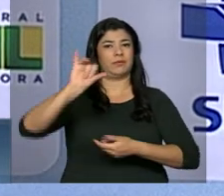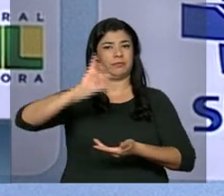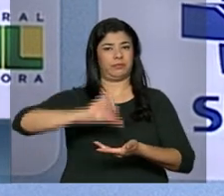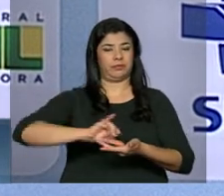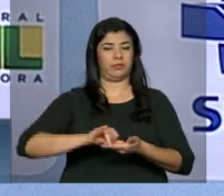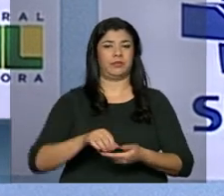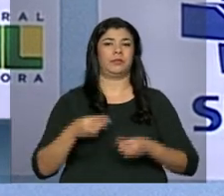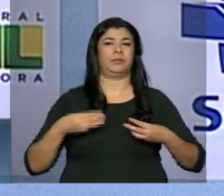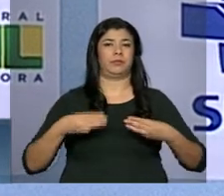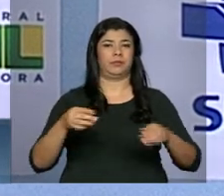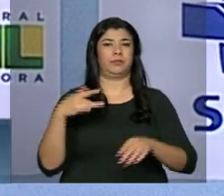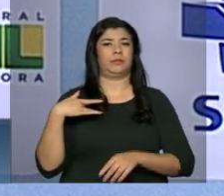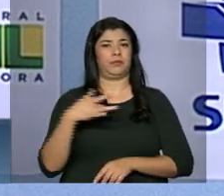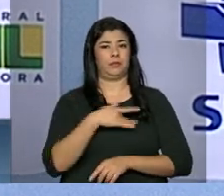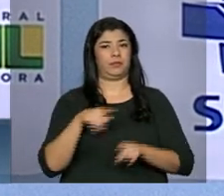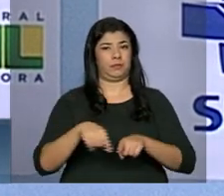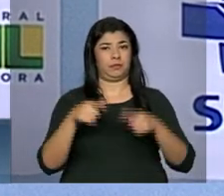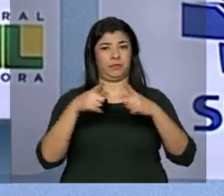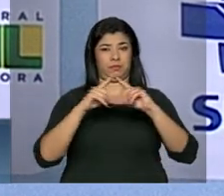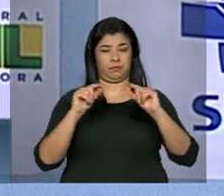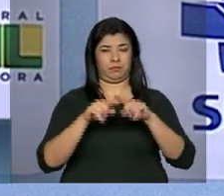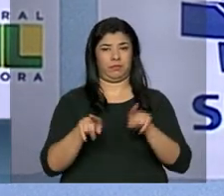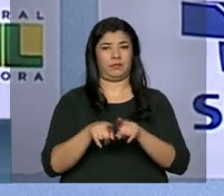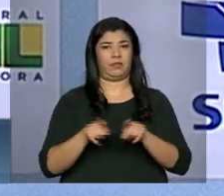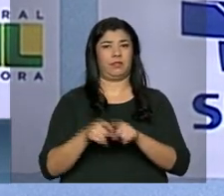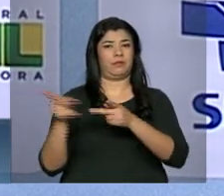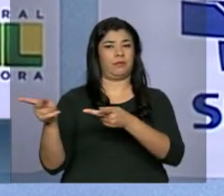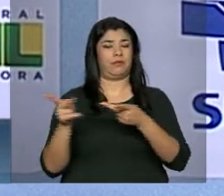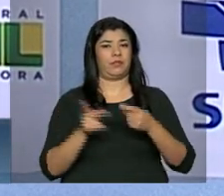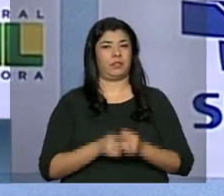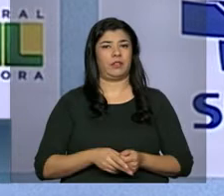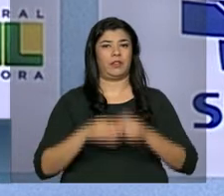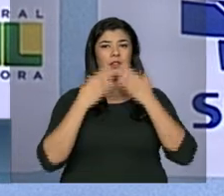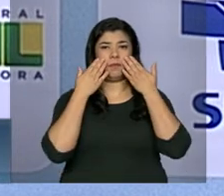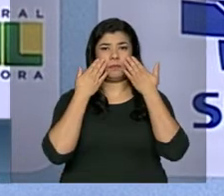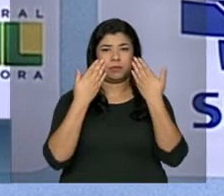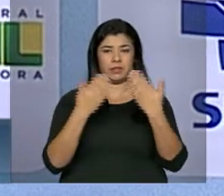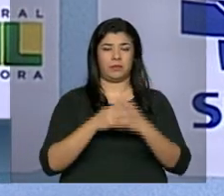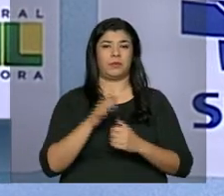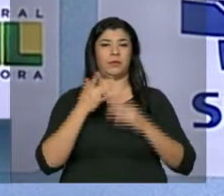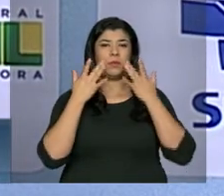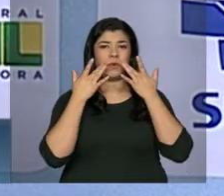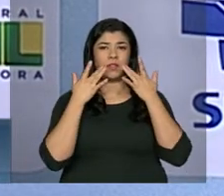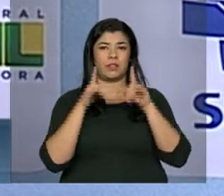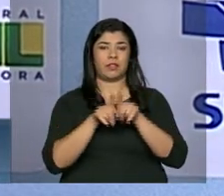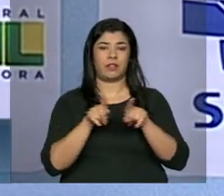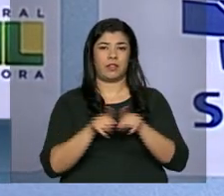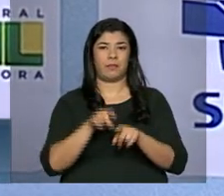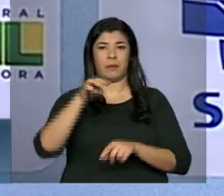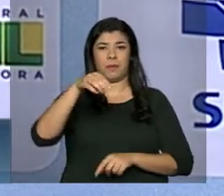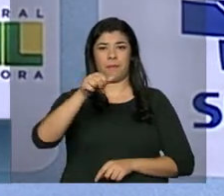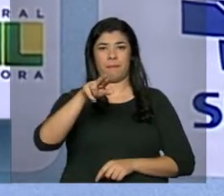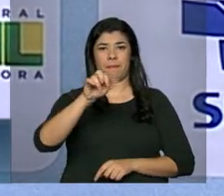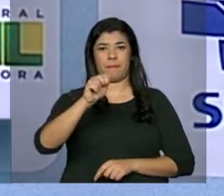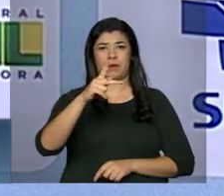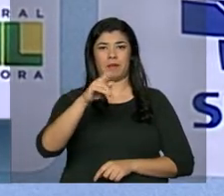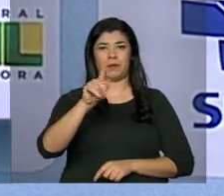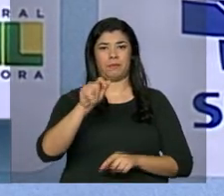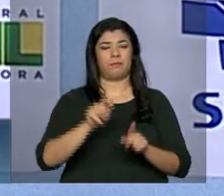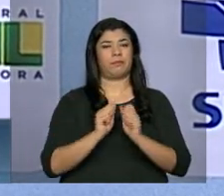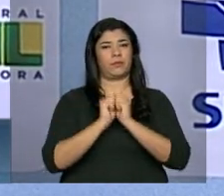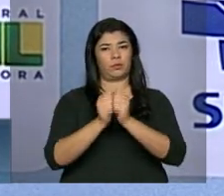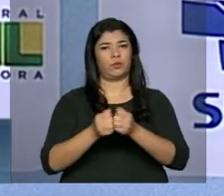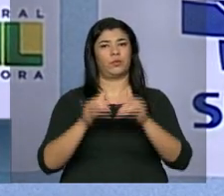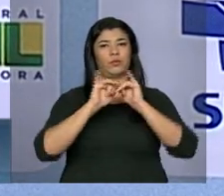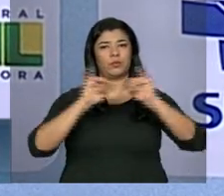Brasília e também vai contar com a presença da atriz e apresentadora Maria Paula, que se dedica a essa causa, e de algumas mães que estão